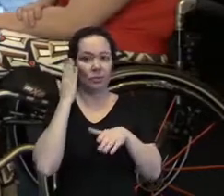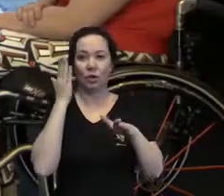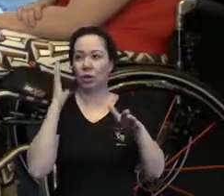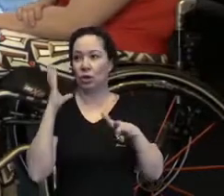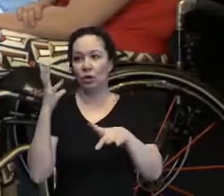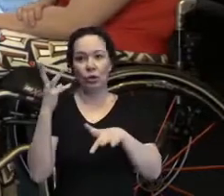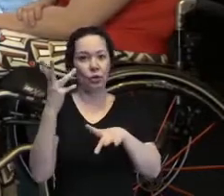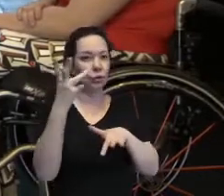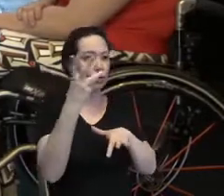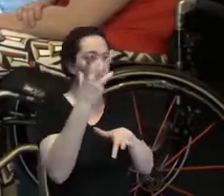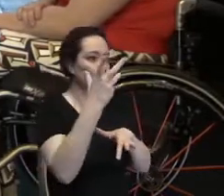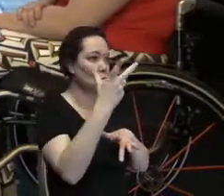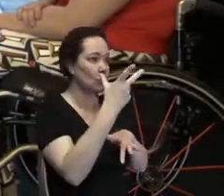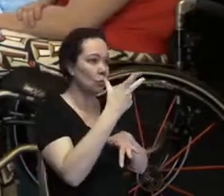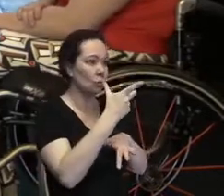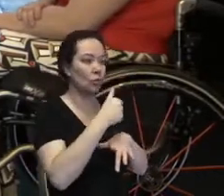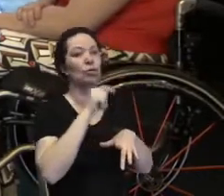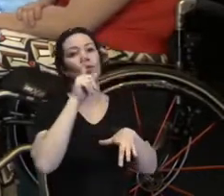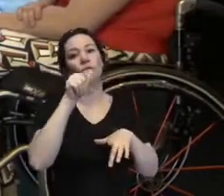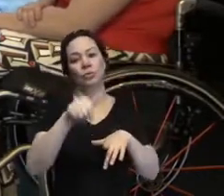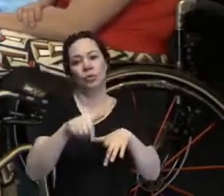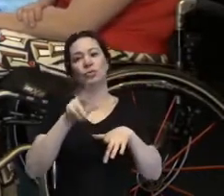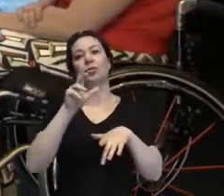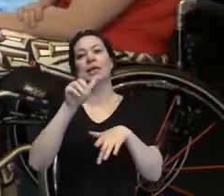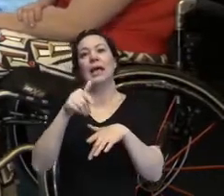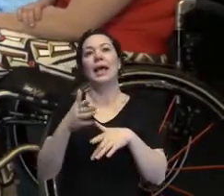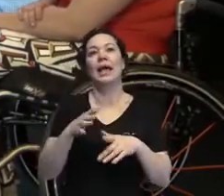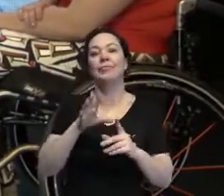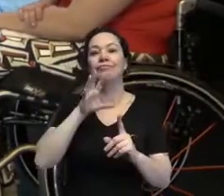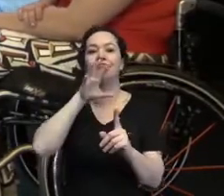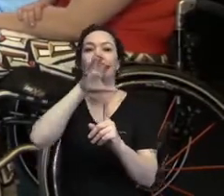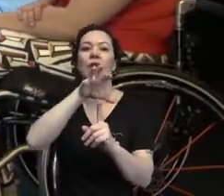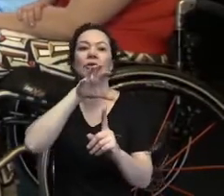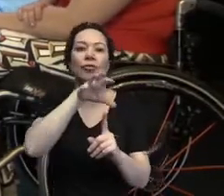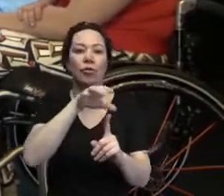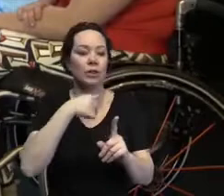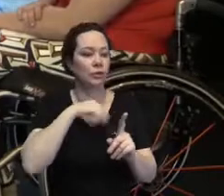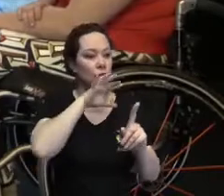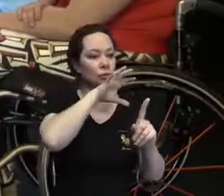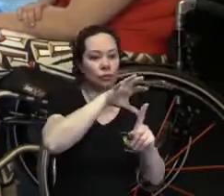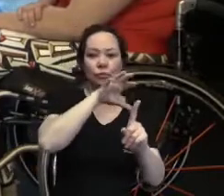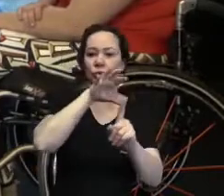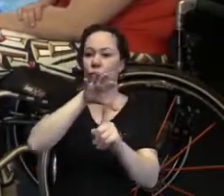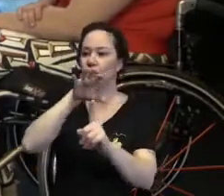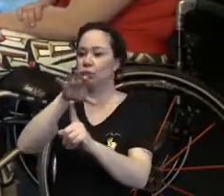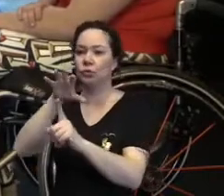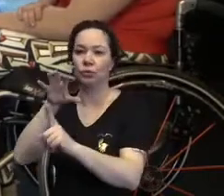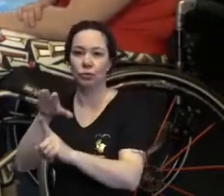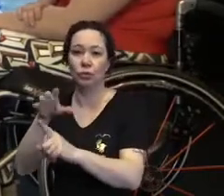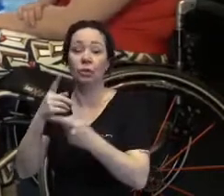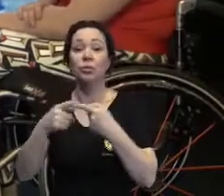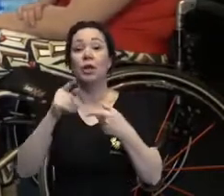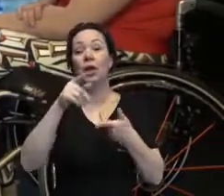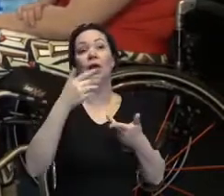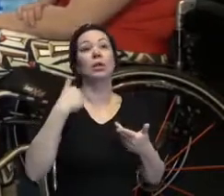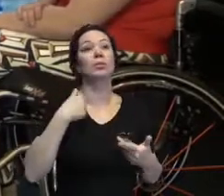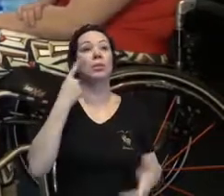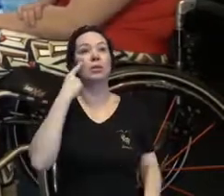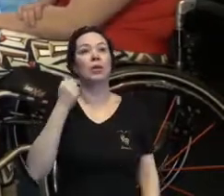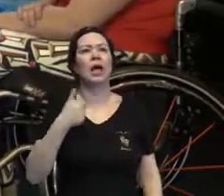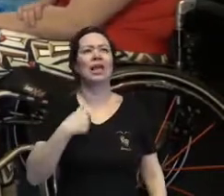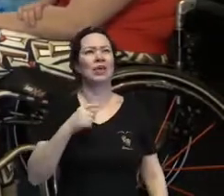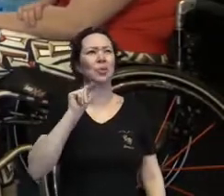influenciadores. Eu costumo dizer muito isso, porque às vezes a gente fica se guiando só pelo que tenho poucos